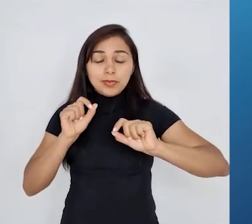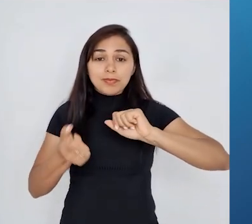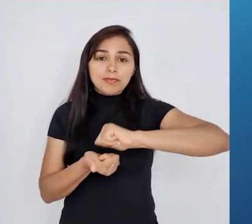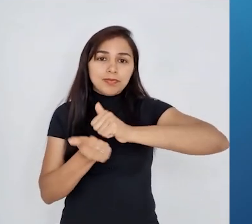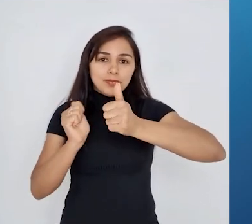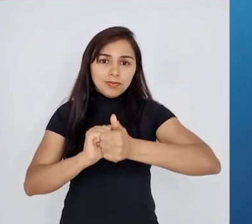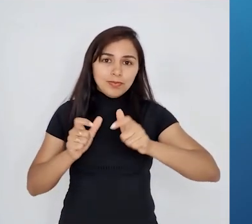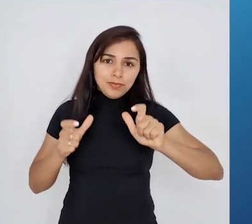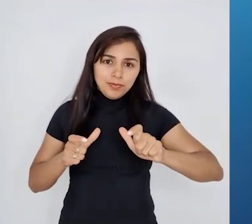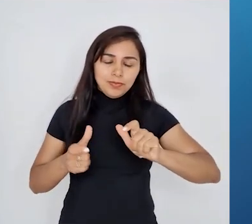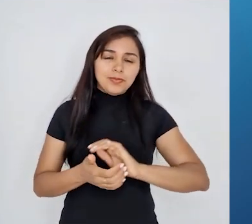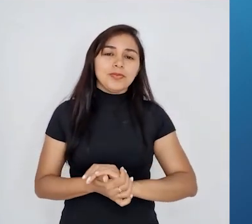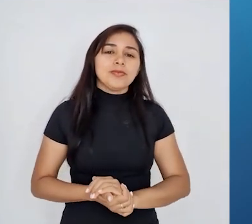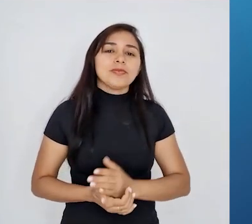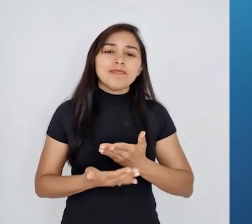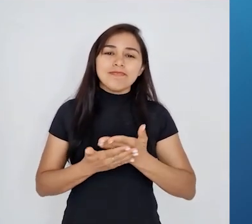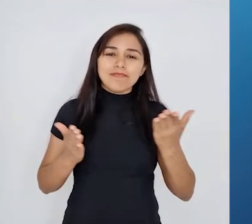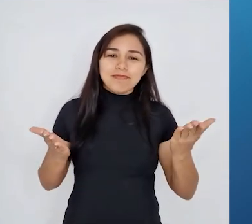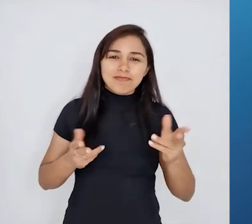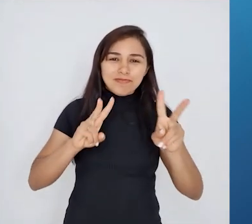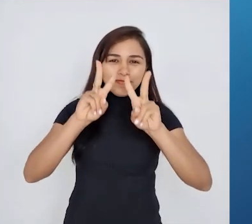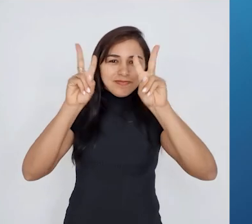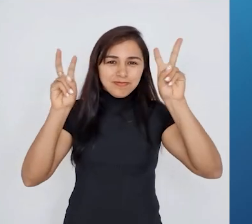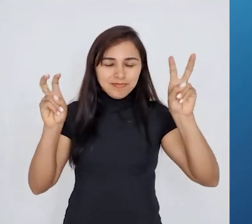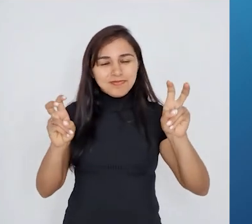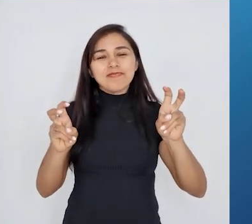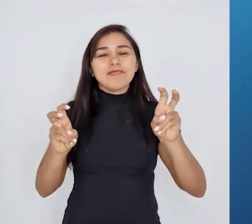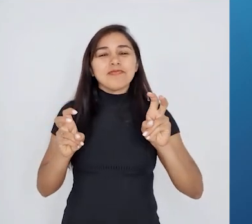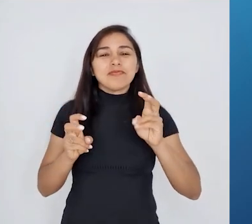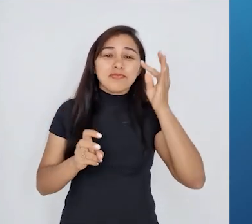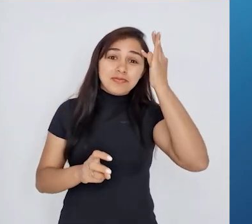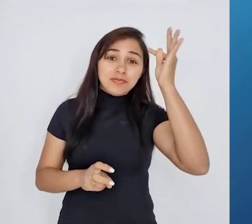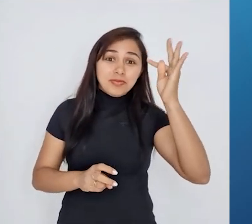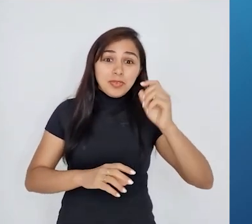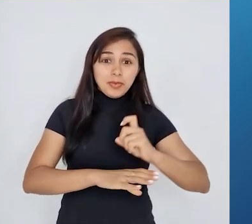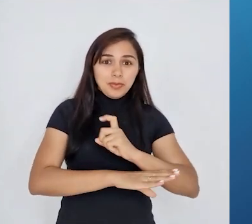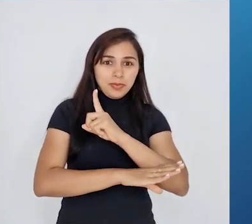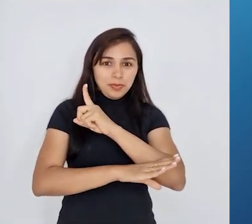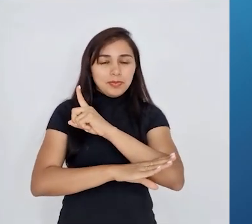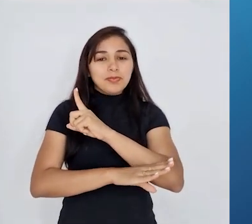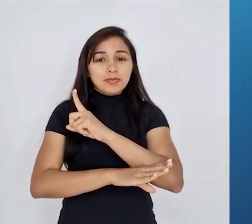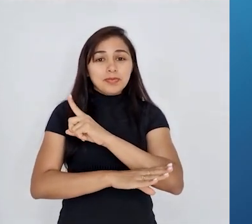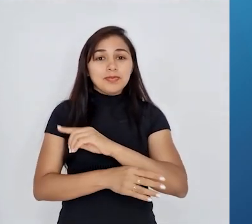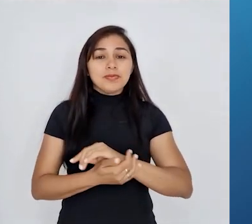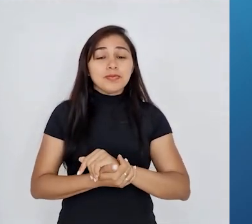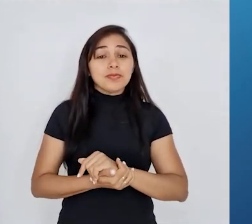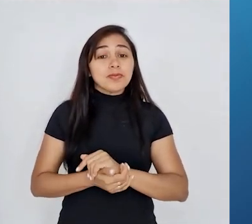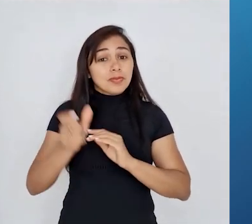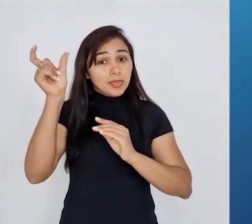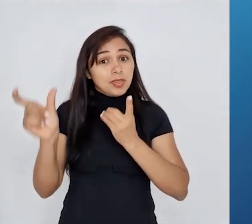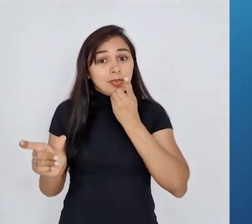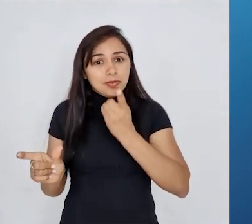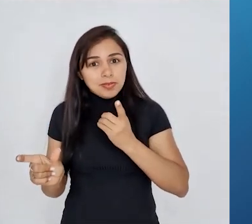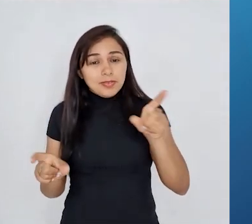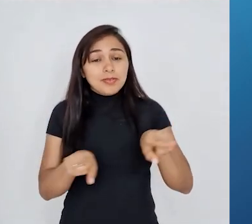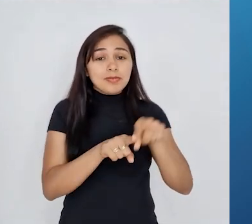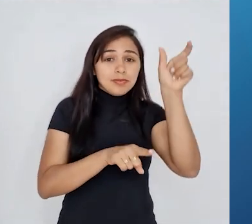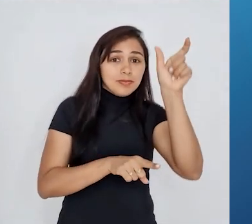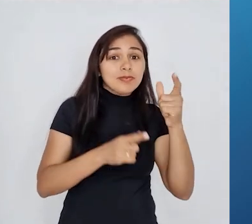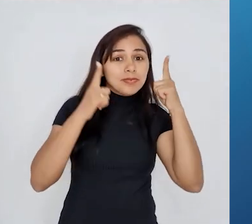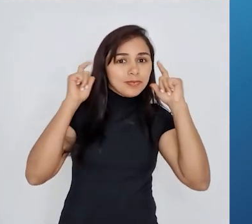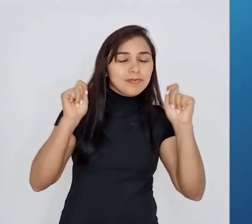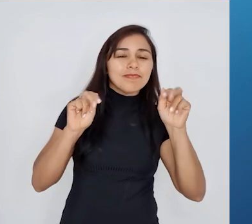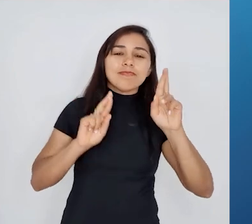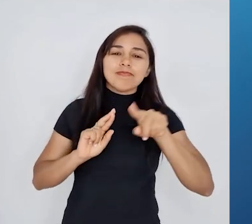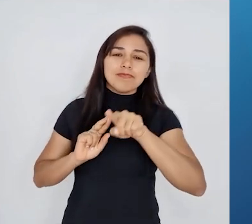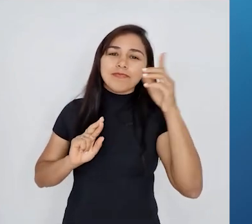Então, pessoal, essa foi a nossa aula de hoje. que trabalhamos sobre as ideias evolucionistas de Darwin e Lamarck. Eu espero que vocês tenham conseguido entender